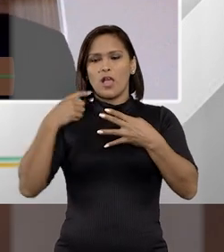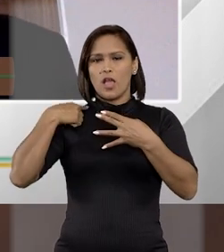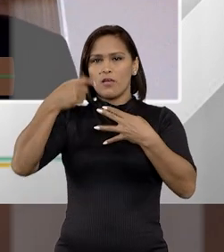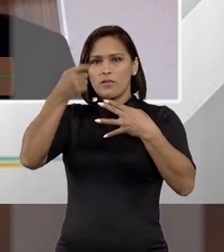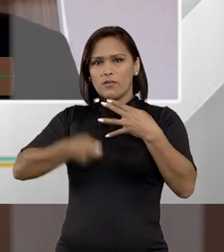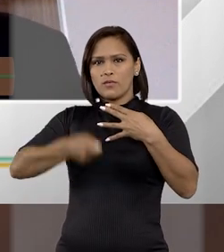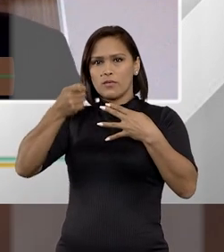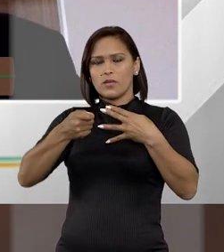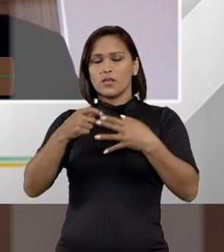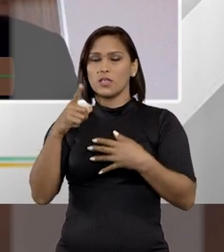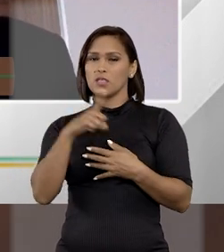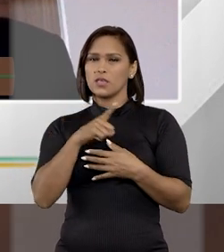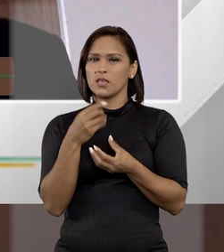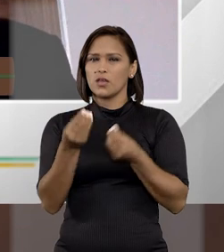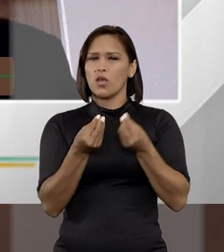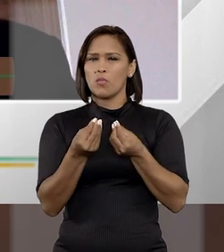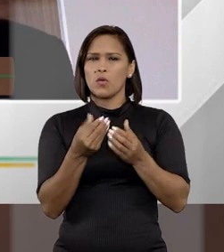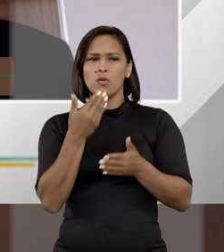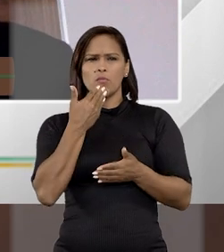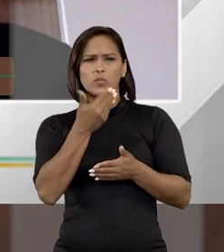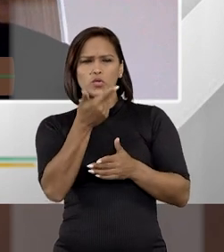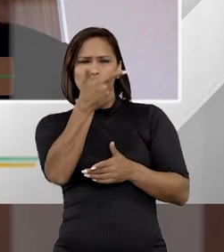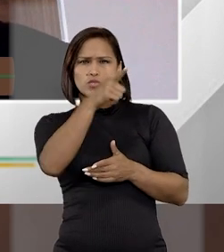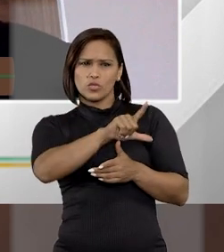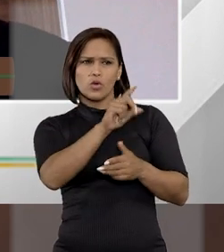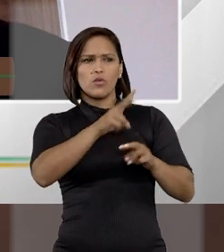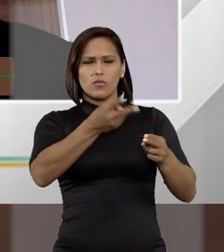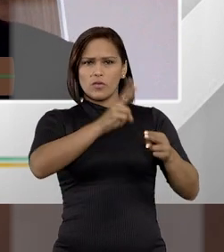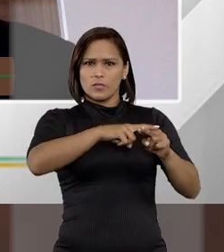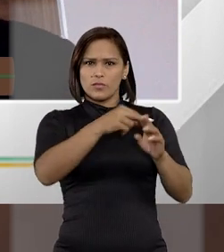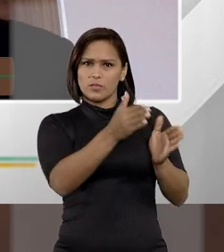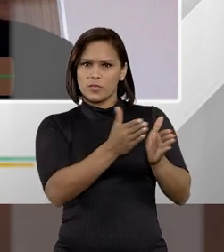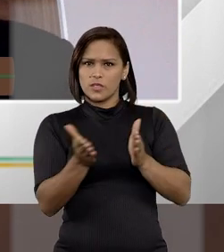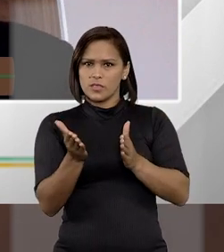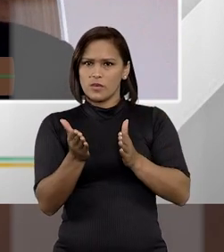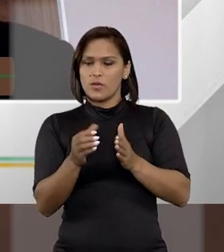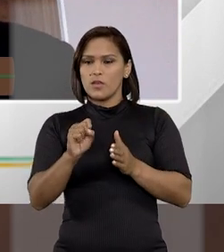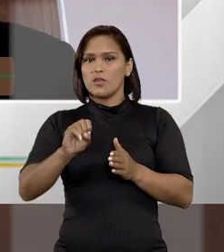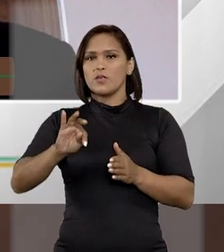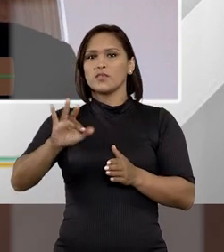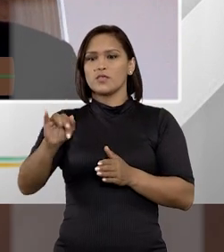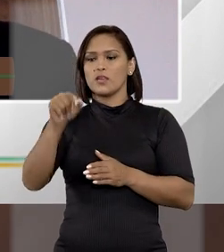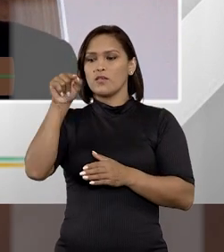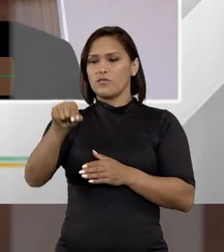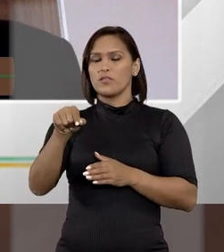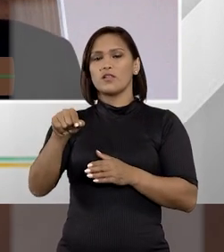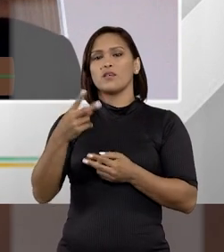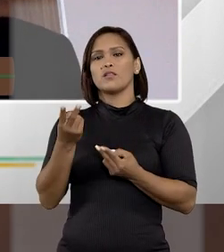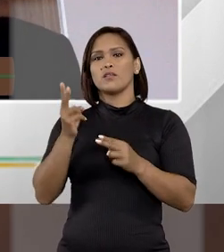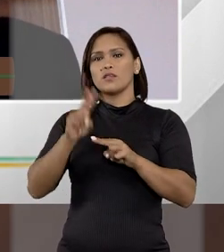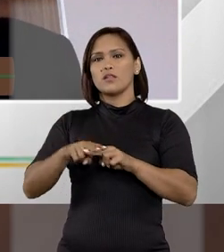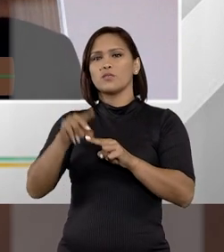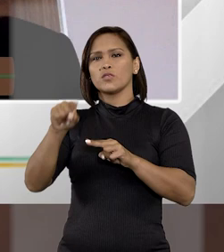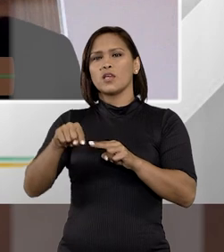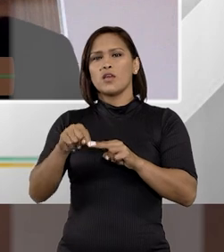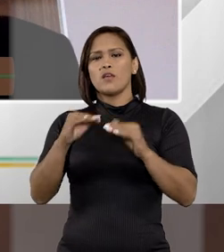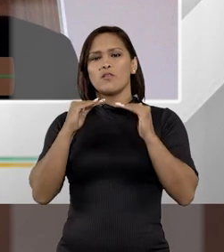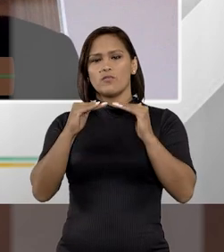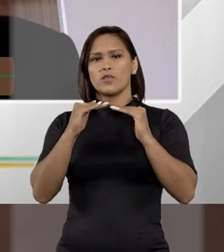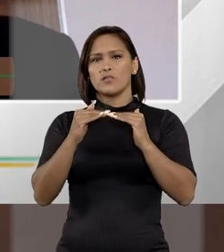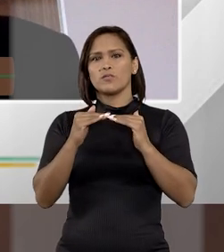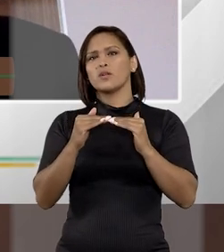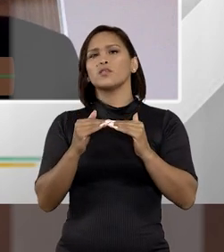autoridade judicial. Haveria uma revogação automática da preventiva e o Supremo Tribunal Federal, naquele caso que foi